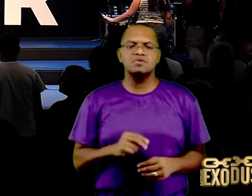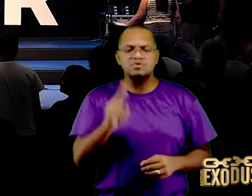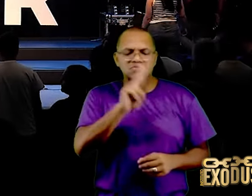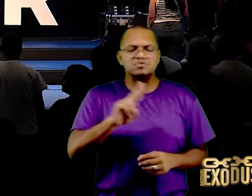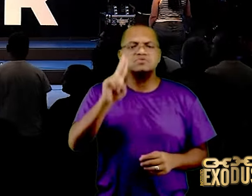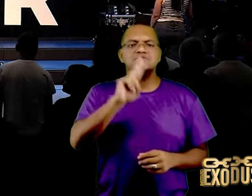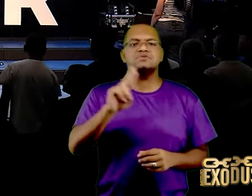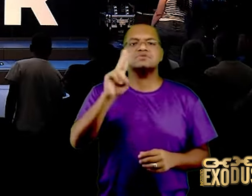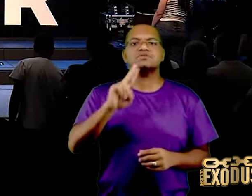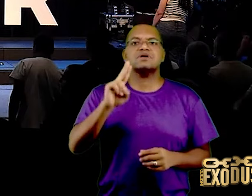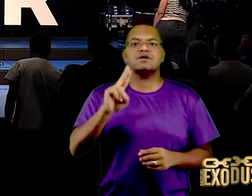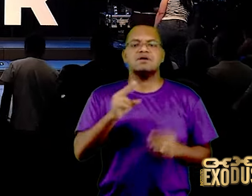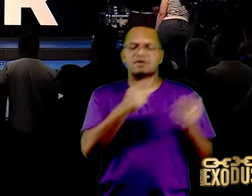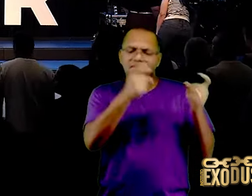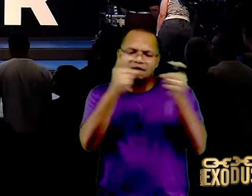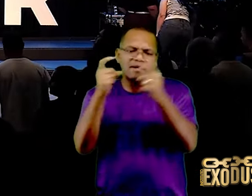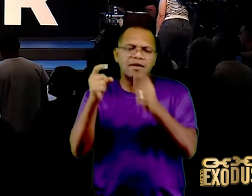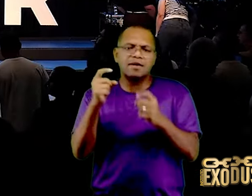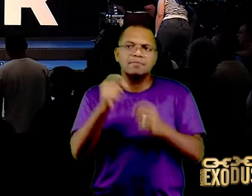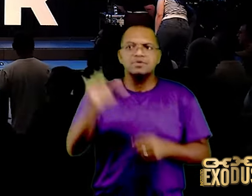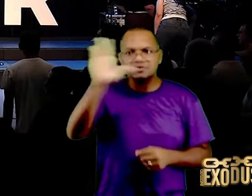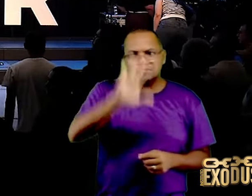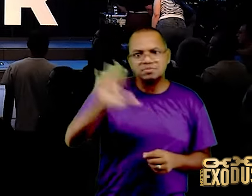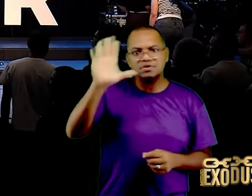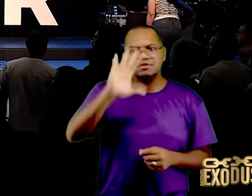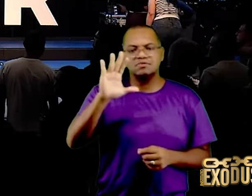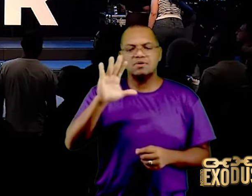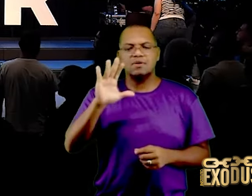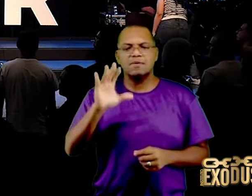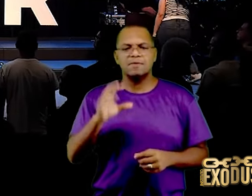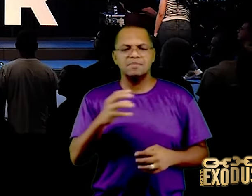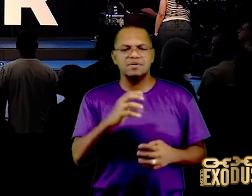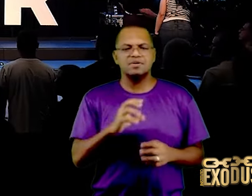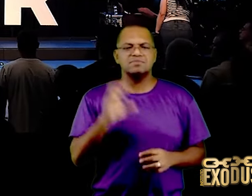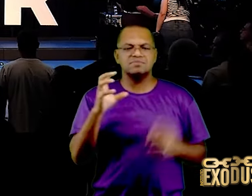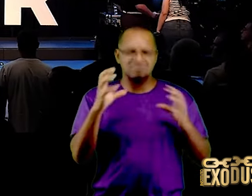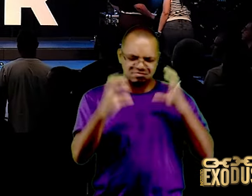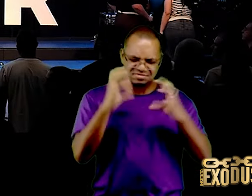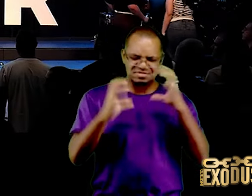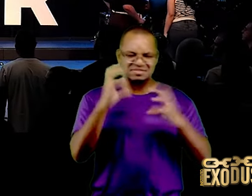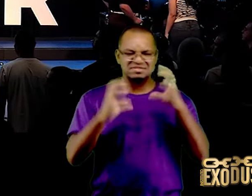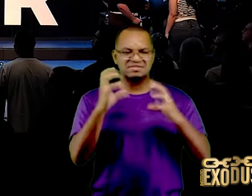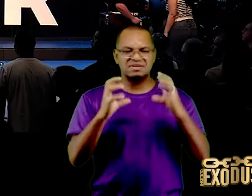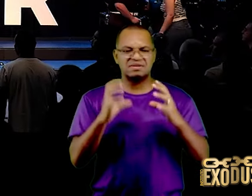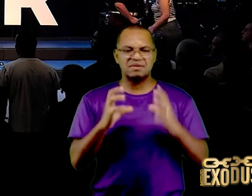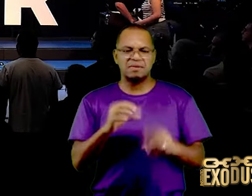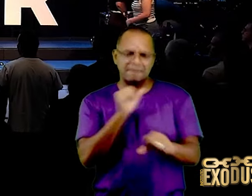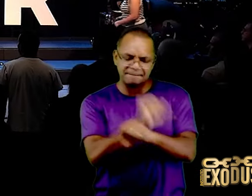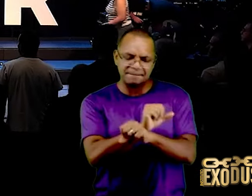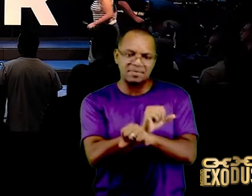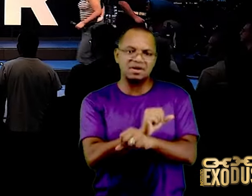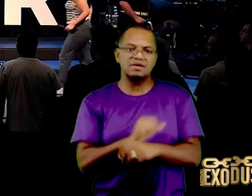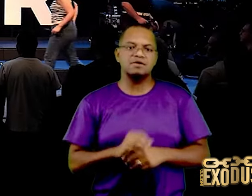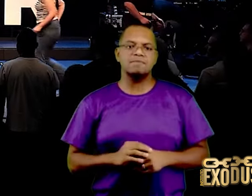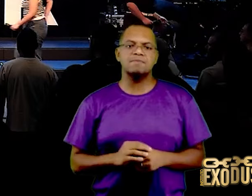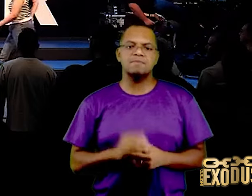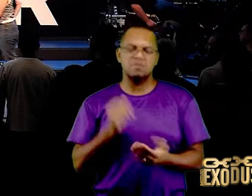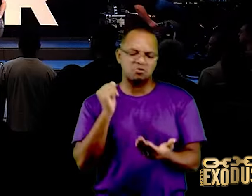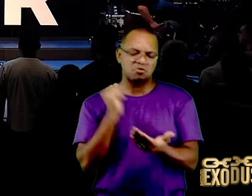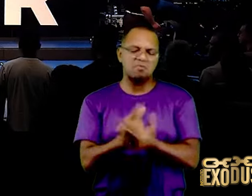parar de bater boca, parar de discutir, parar de brigar, sair no tapa, parar de comprar as pessoas com o dinheiro,